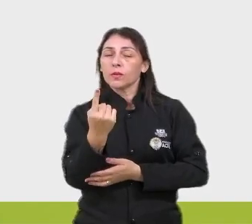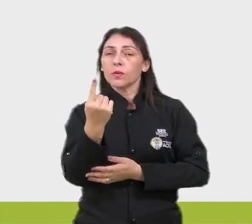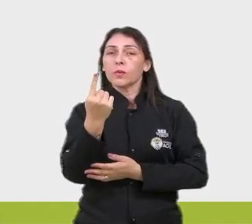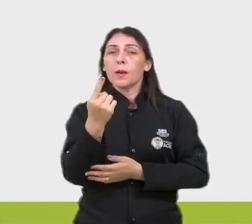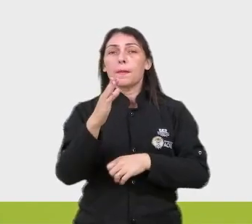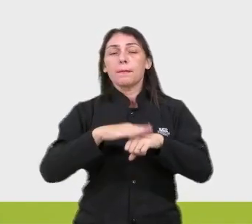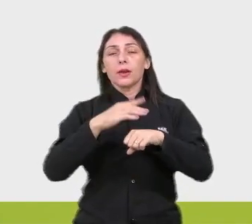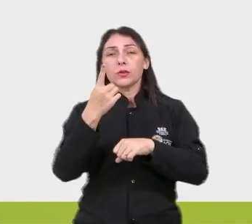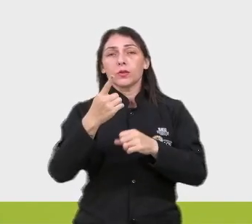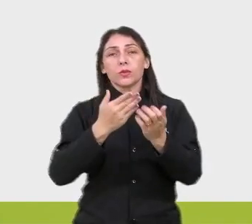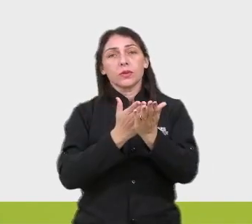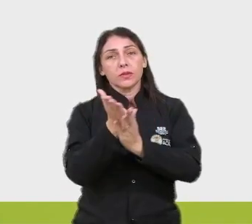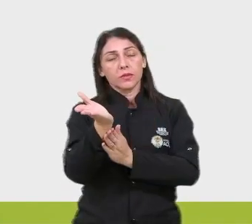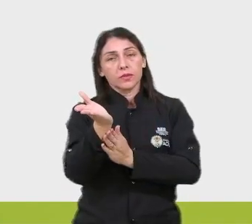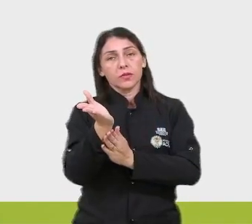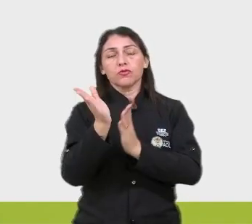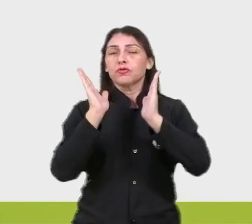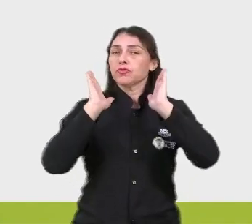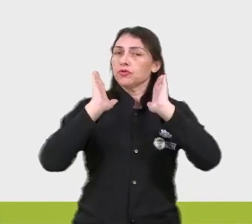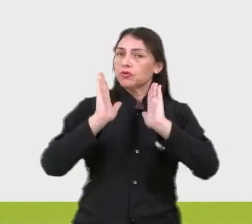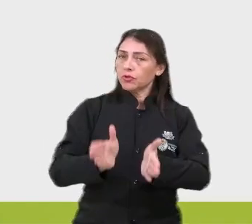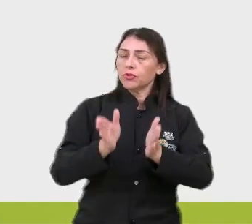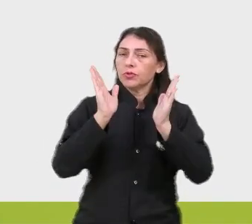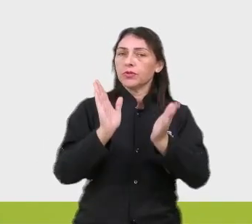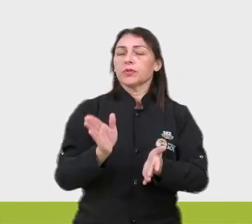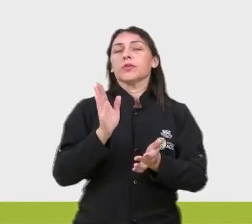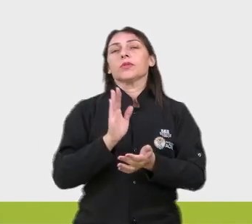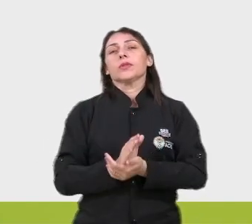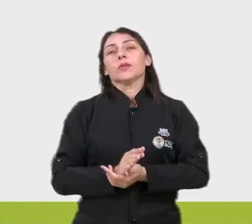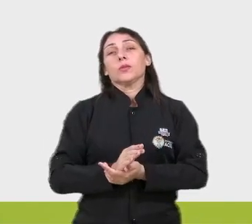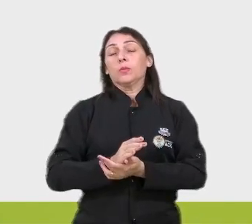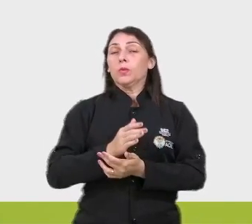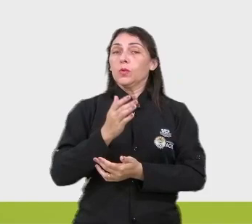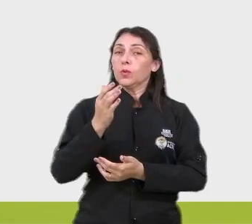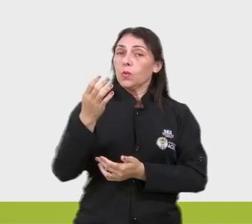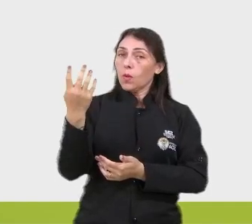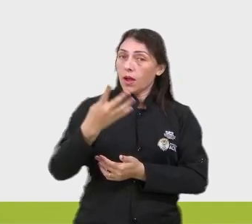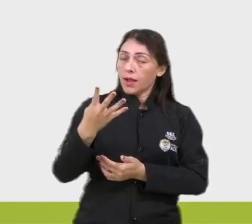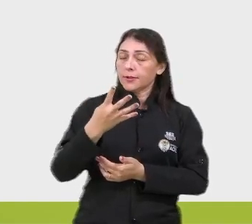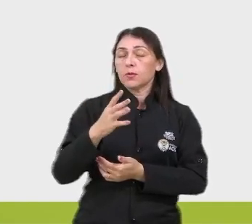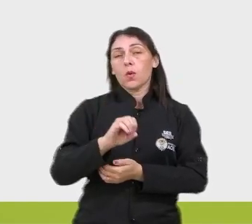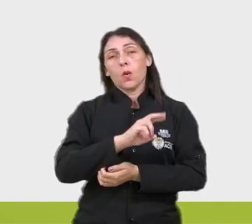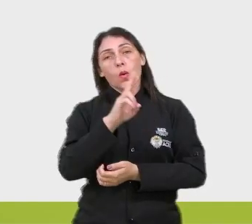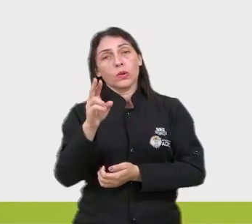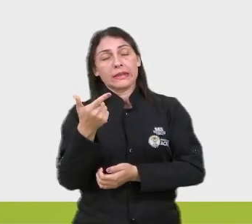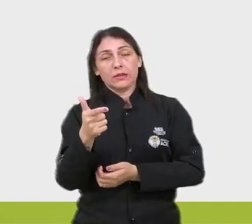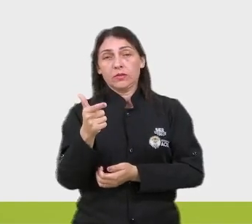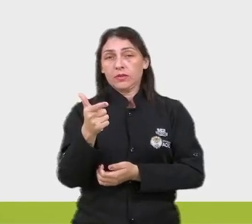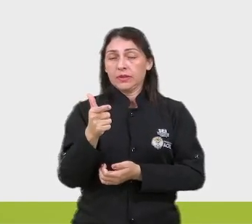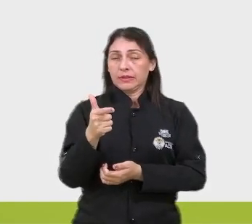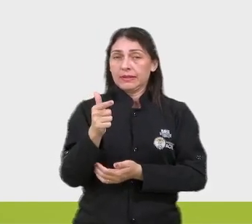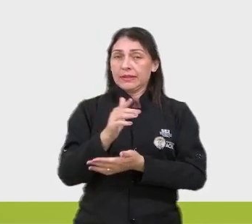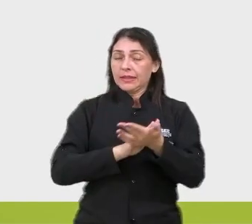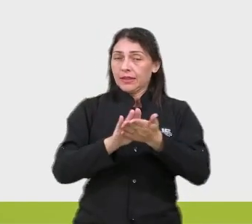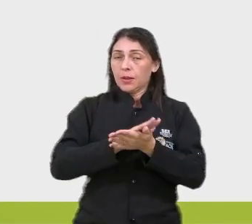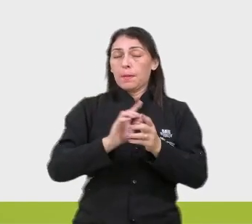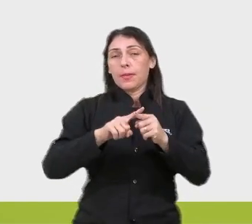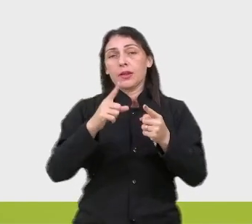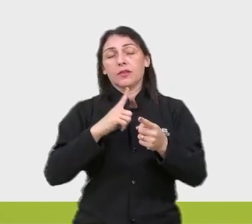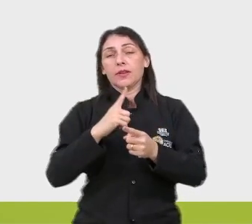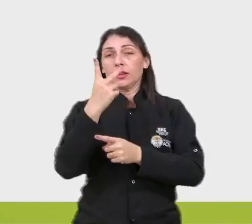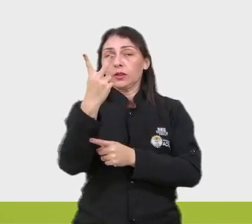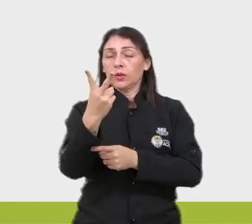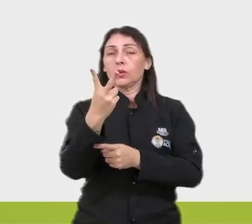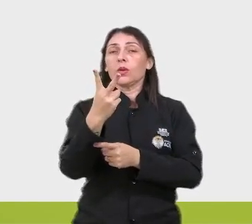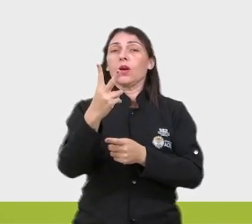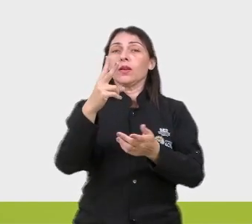mais um desvio, já vai pro nível quatro. Ou então, se não tiver nenhum desvio, mas tiver duas